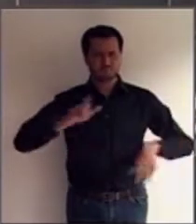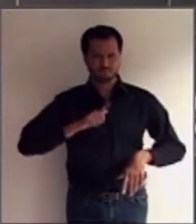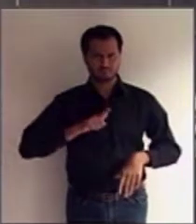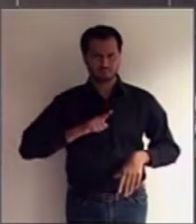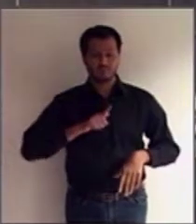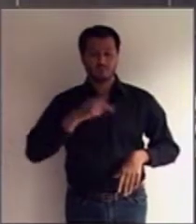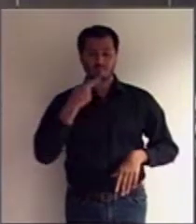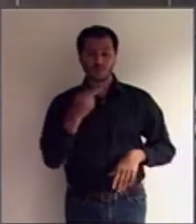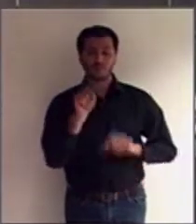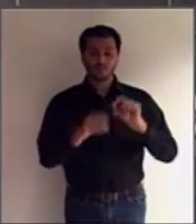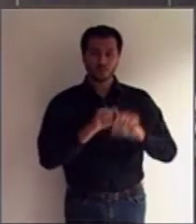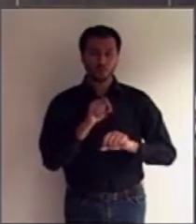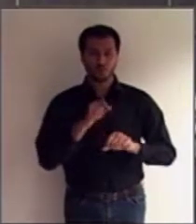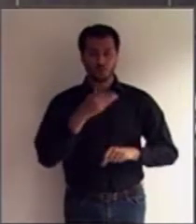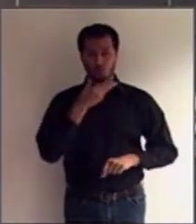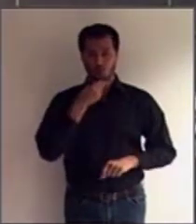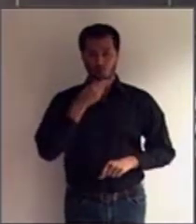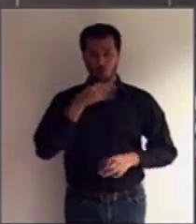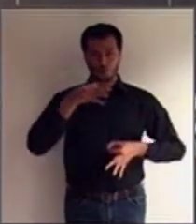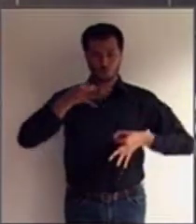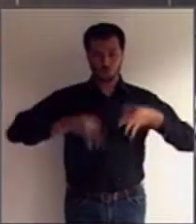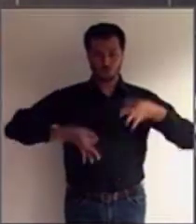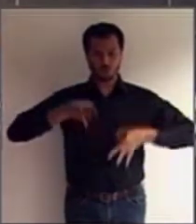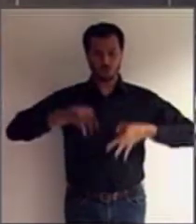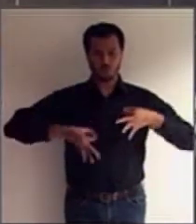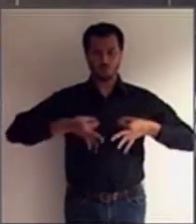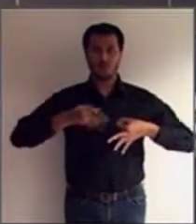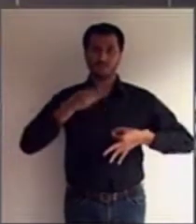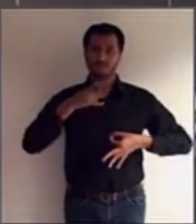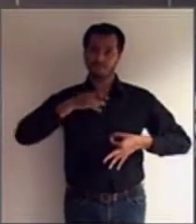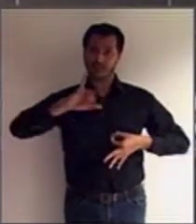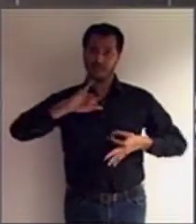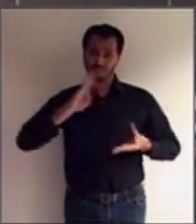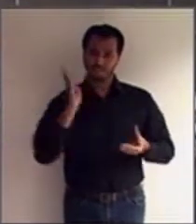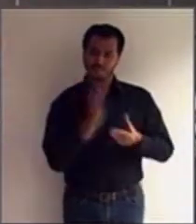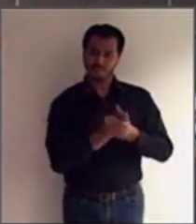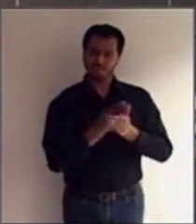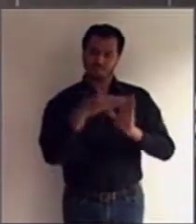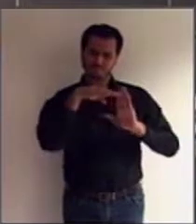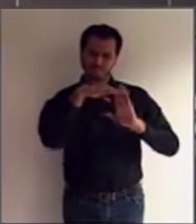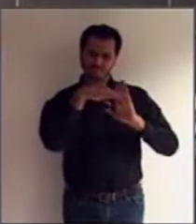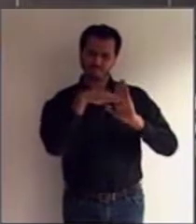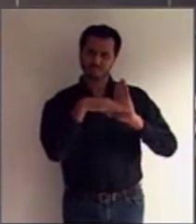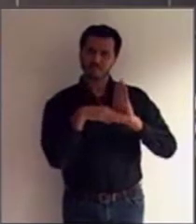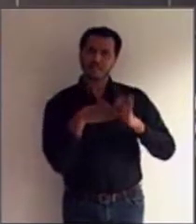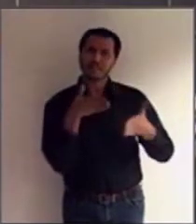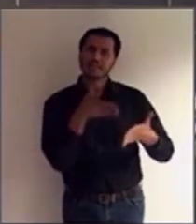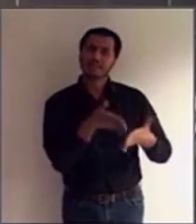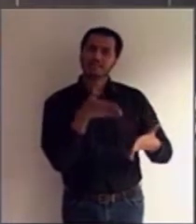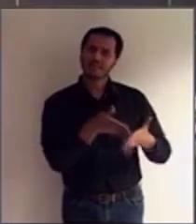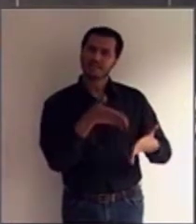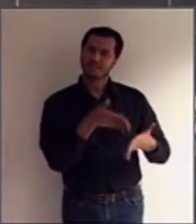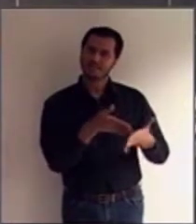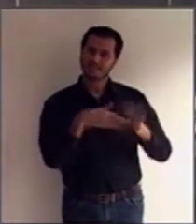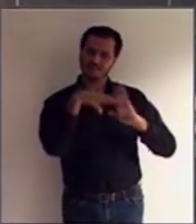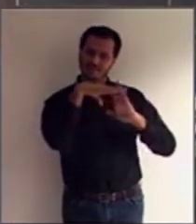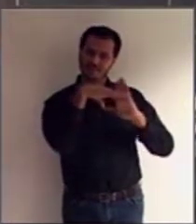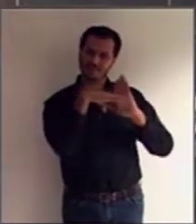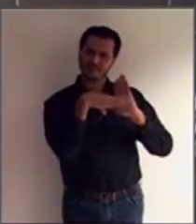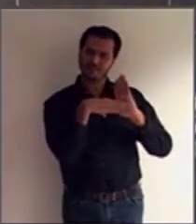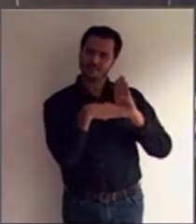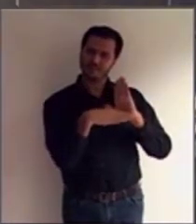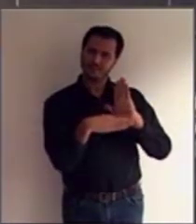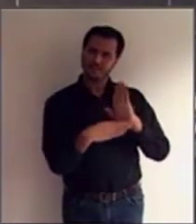fixará na sentença os limites da curatela. Então, nós